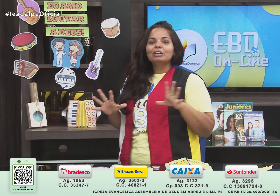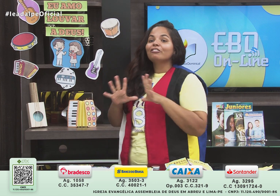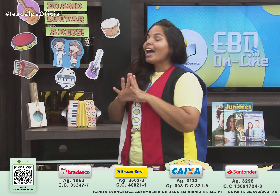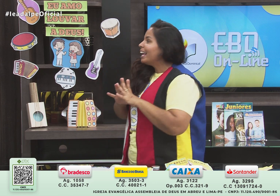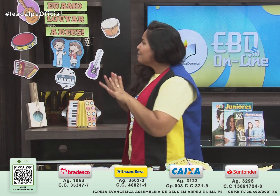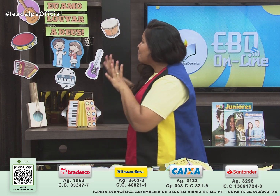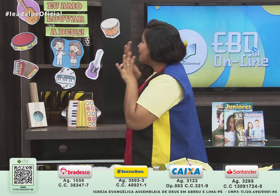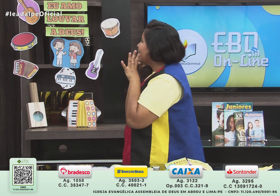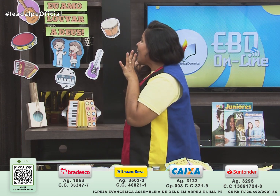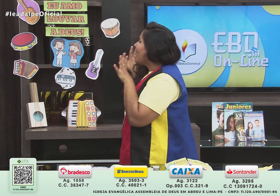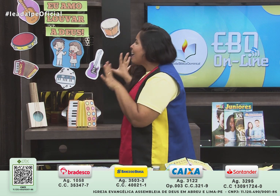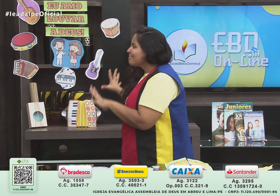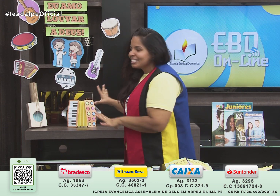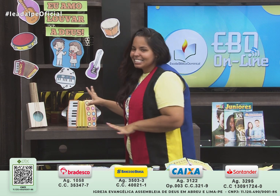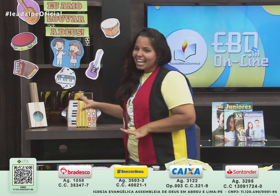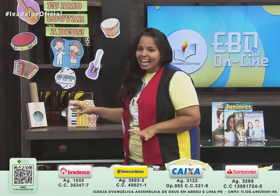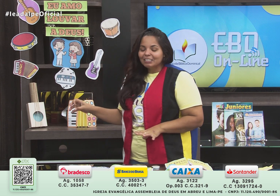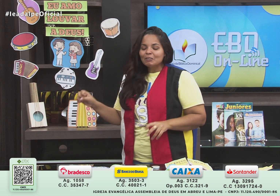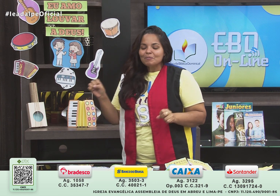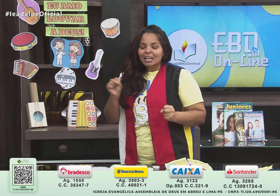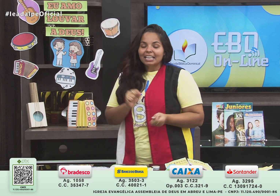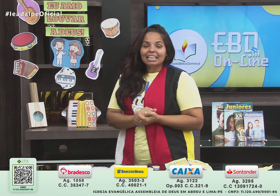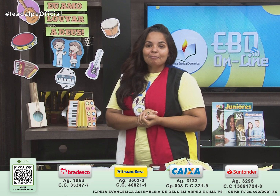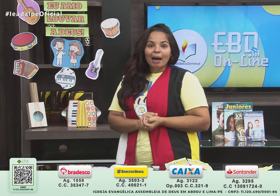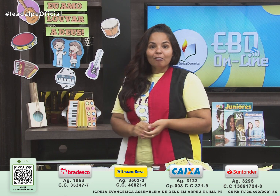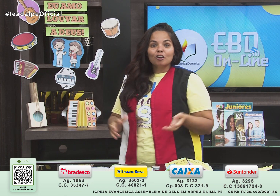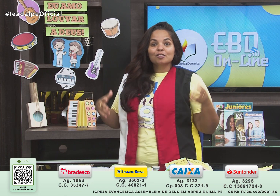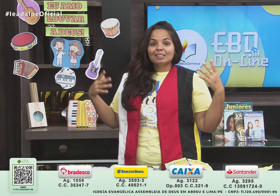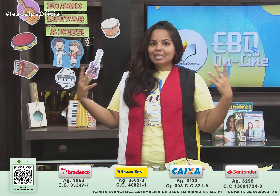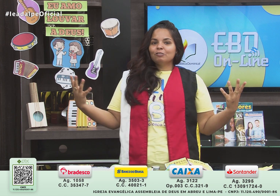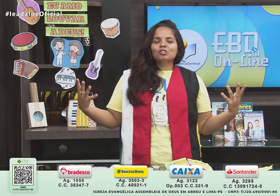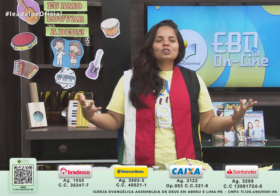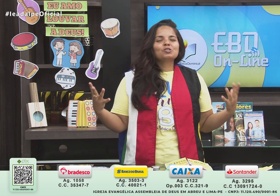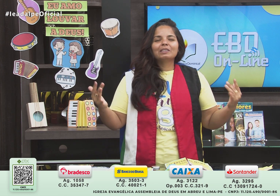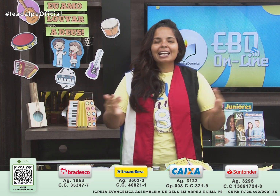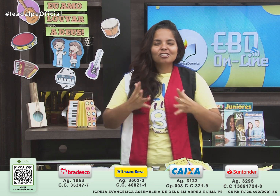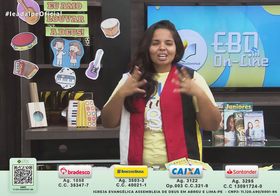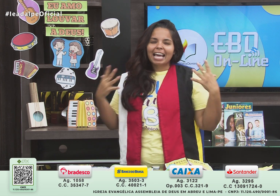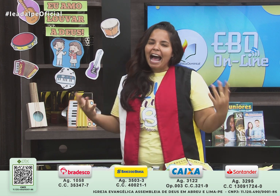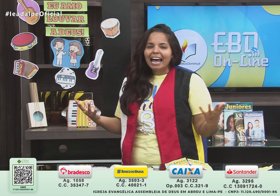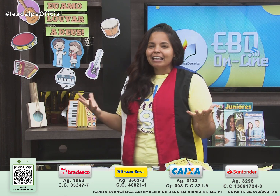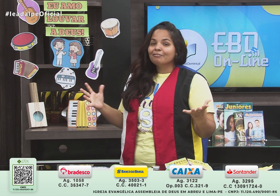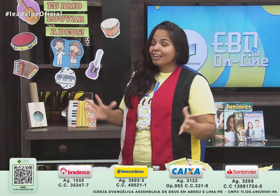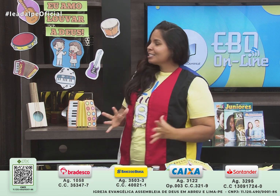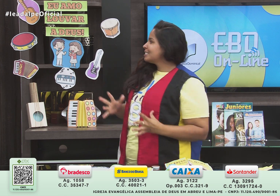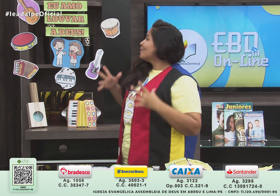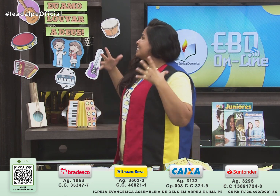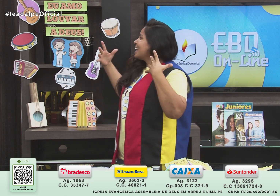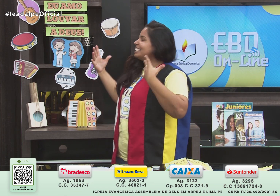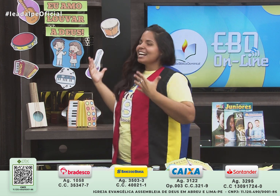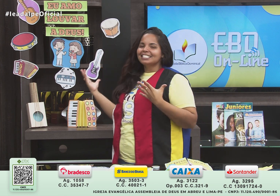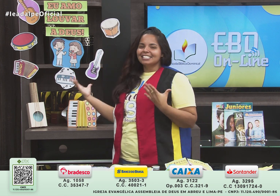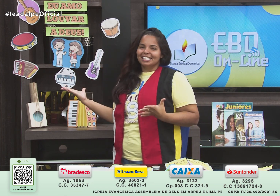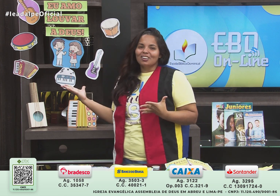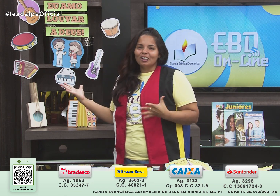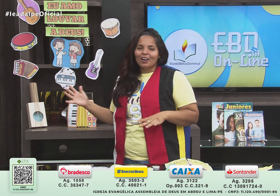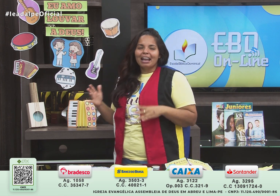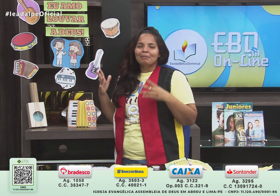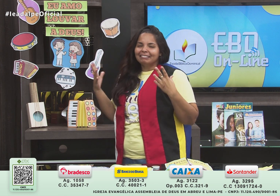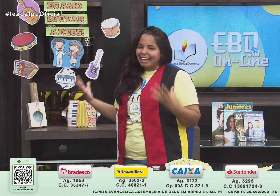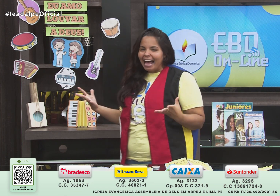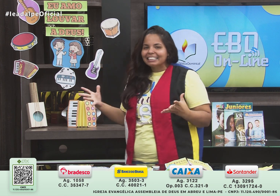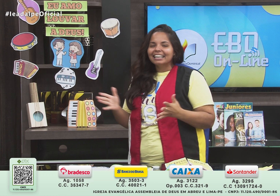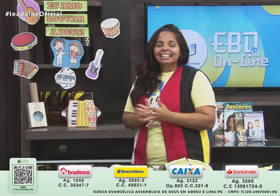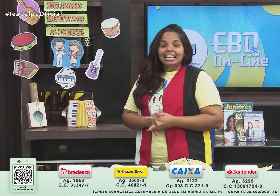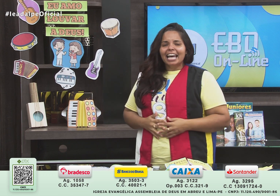tudo disponível em PDF, tá certo? E para o nosso versículo de hoje, quando elas chegarem e verem a sua salinha assim, olha,